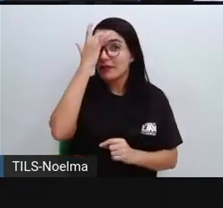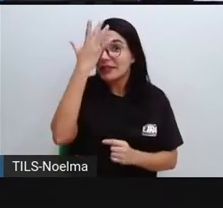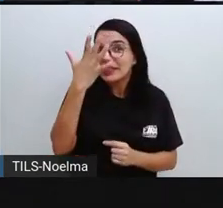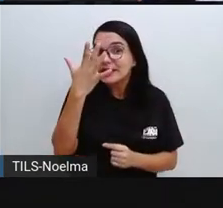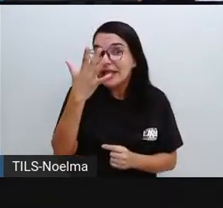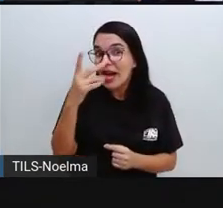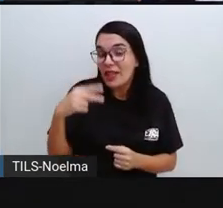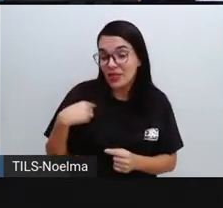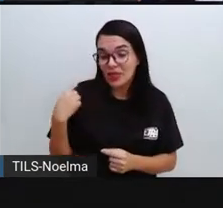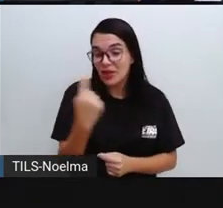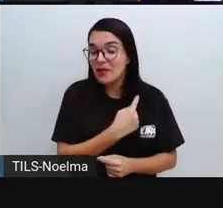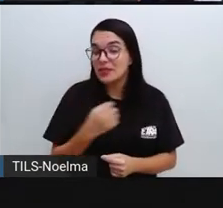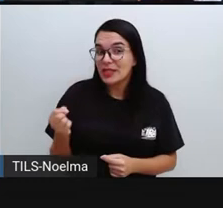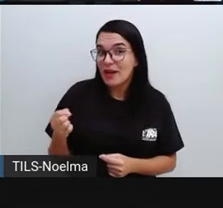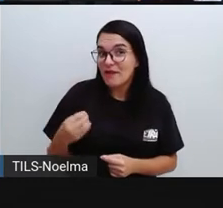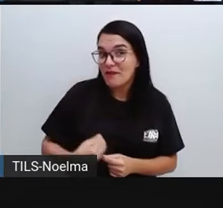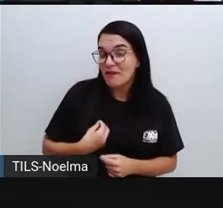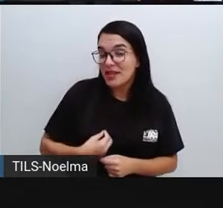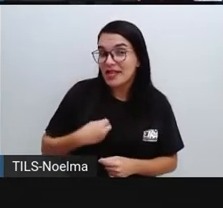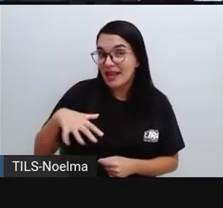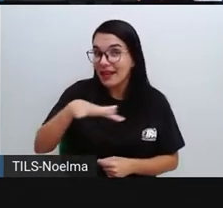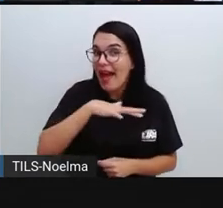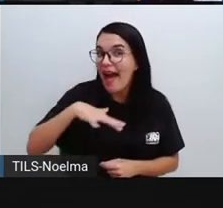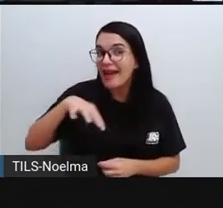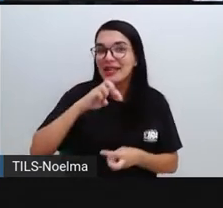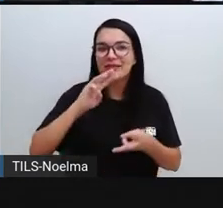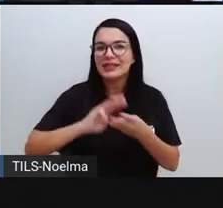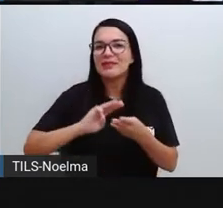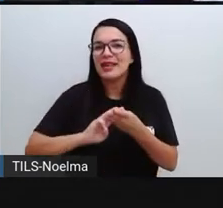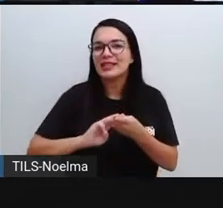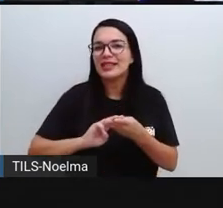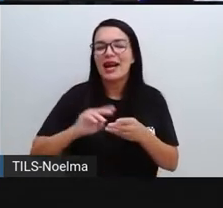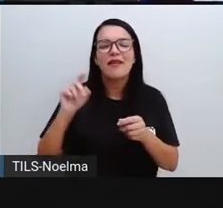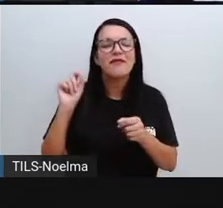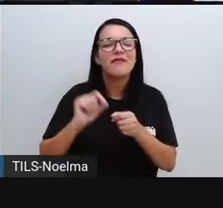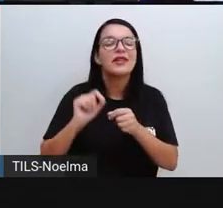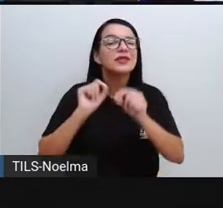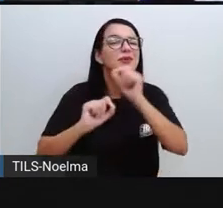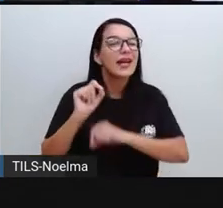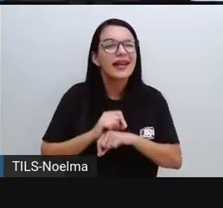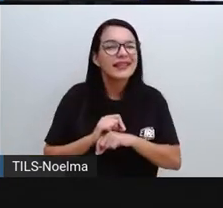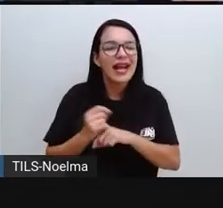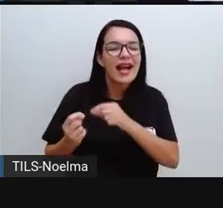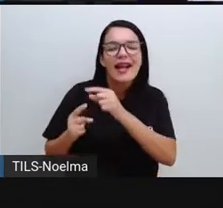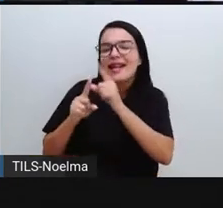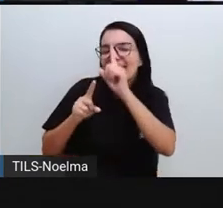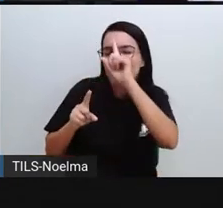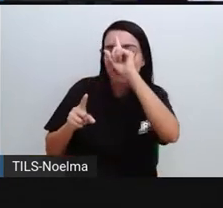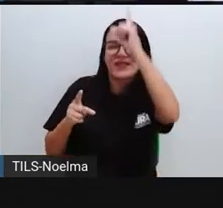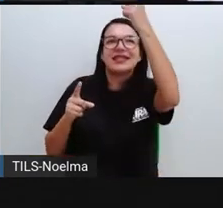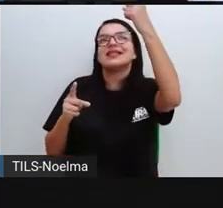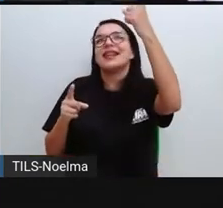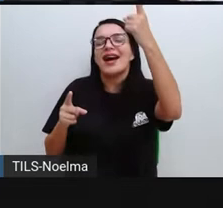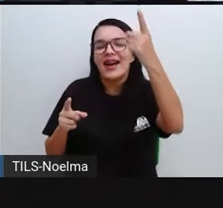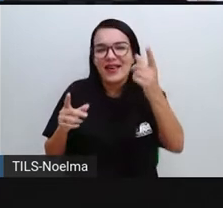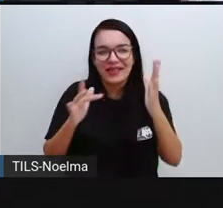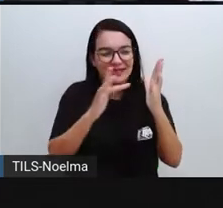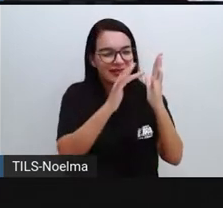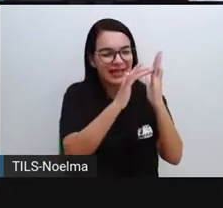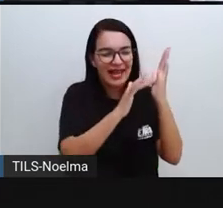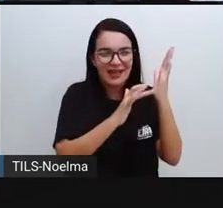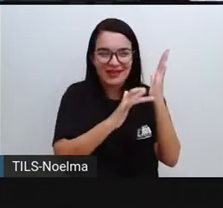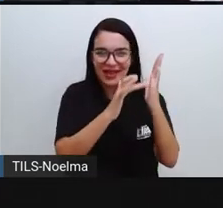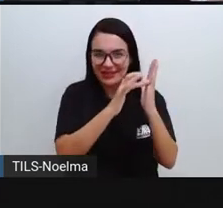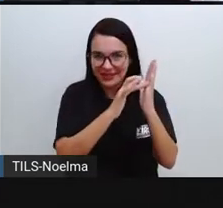área aí, né? Da matemática foi que foi inventada a calculadora. E na aula, uma